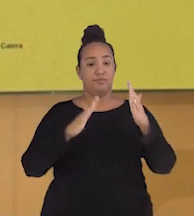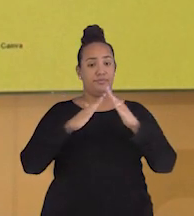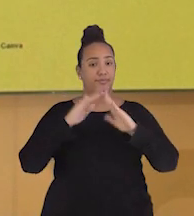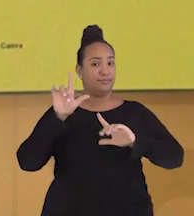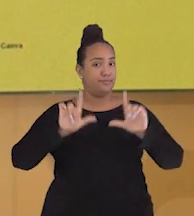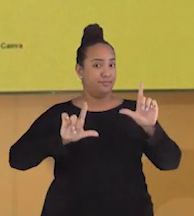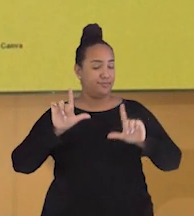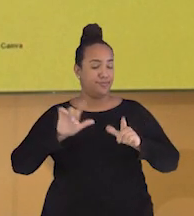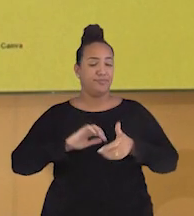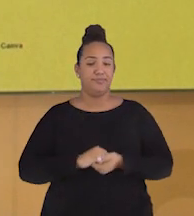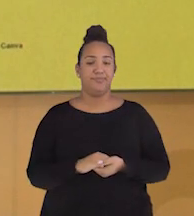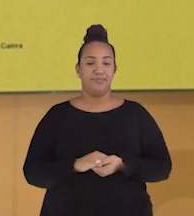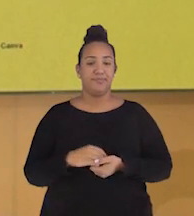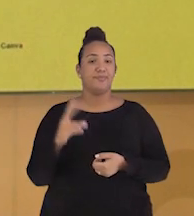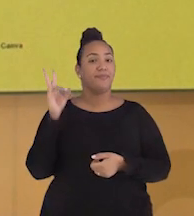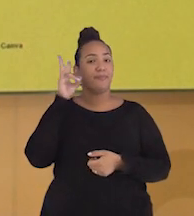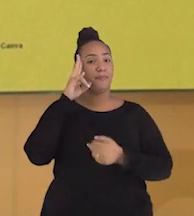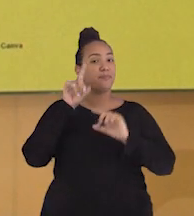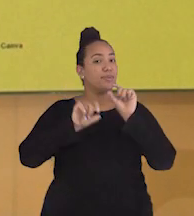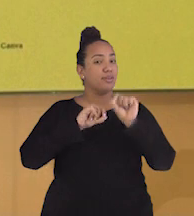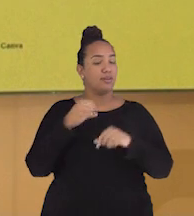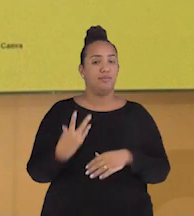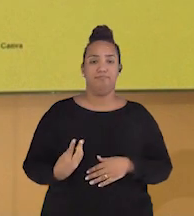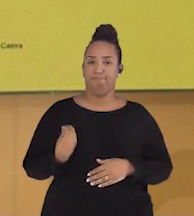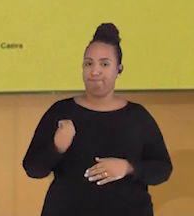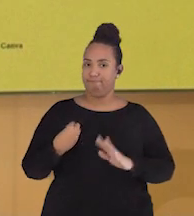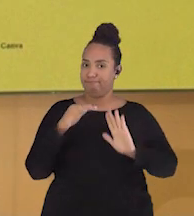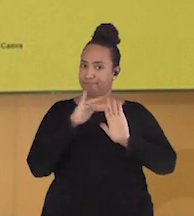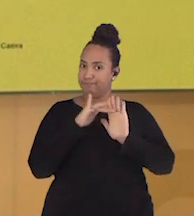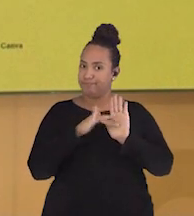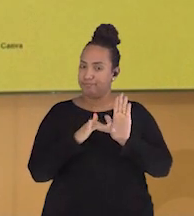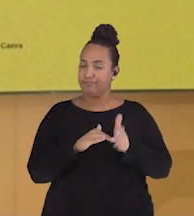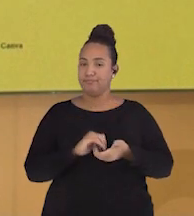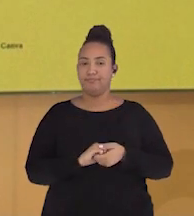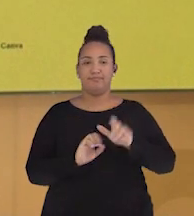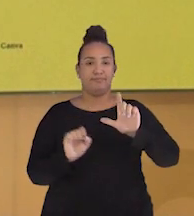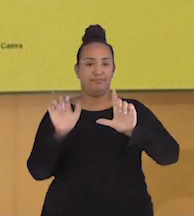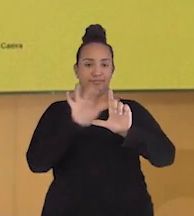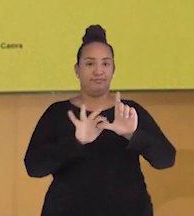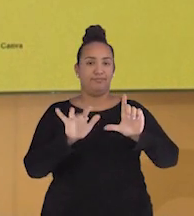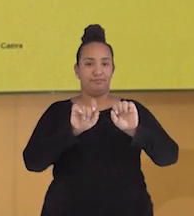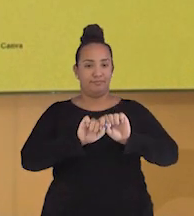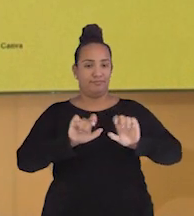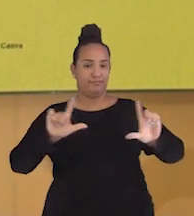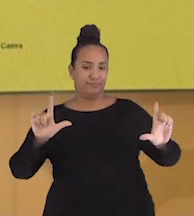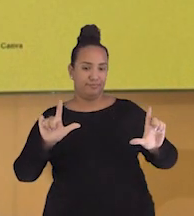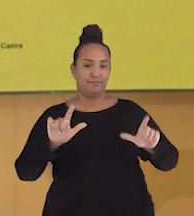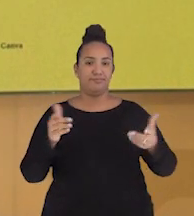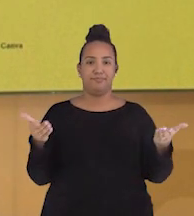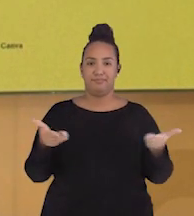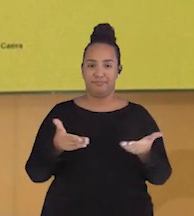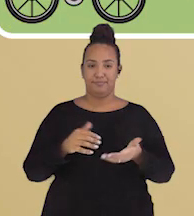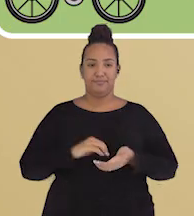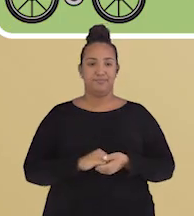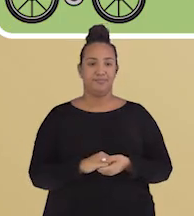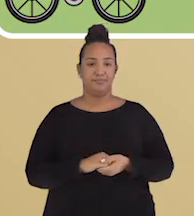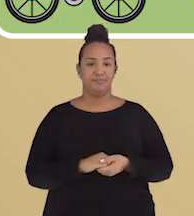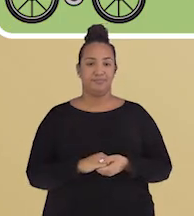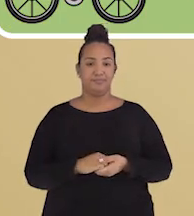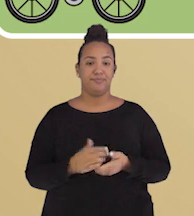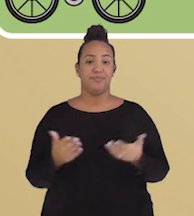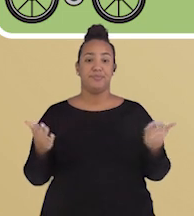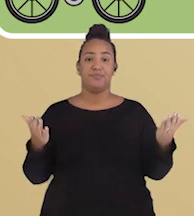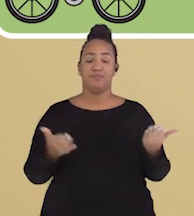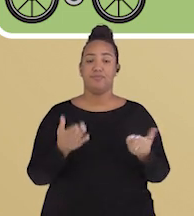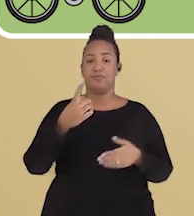Não esqueça de registrar a sua presença Usando o QR Code Que aparece ali No cantinho da tela, tá bom? Hoje